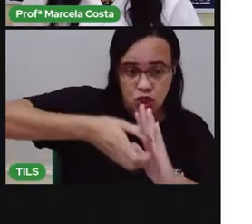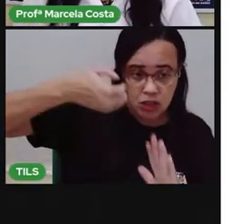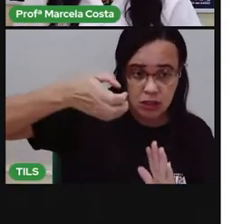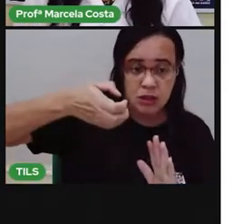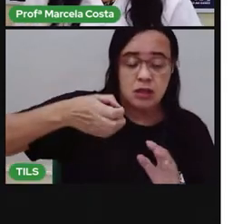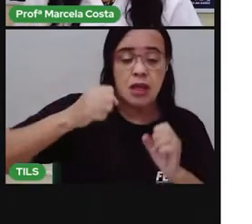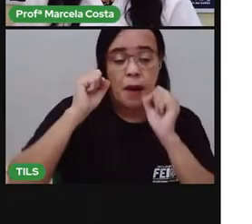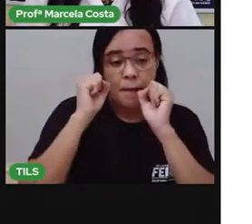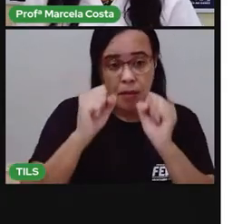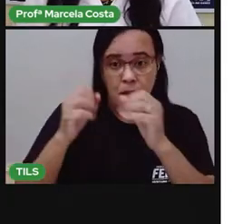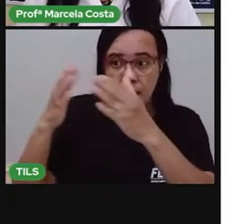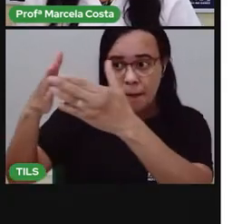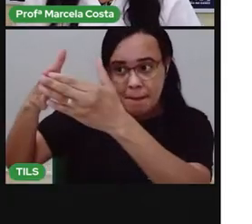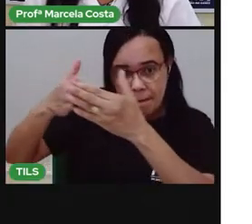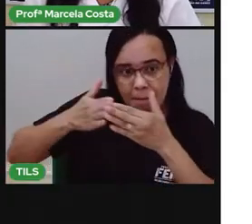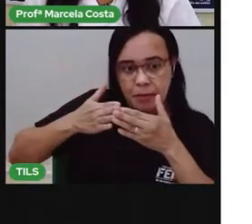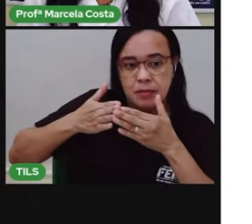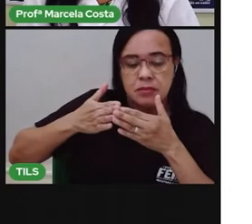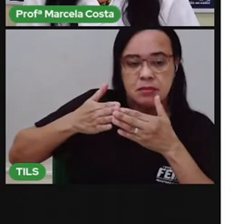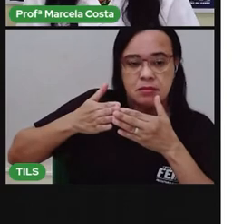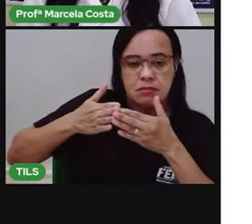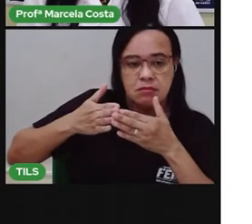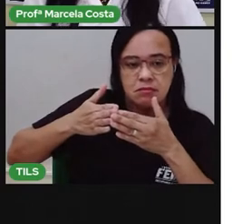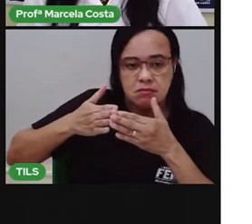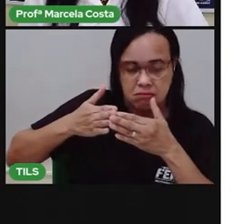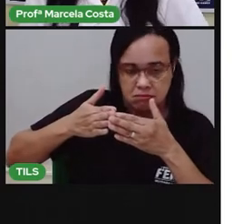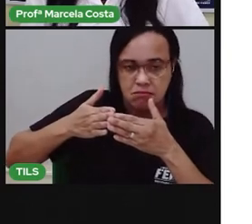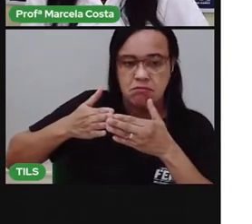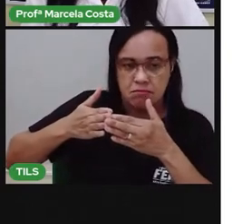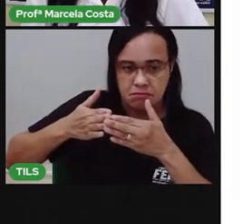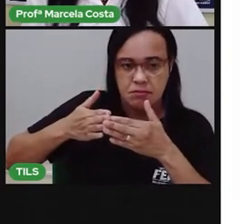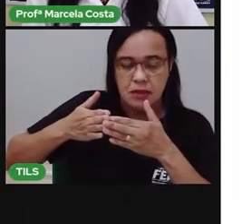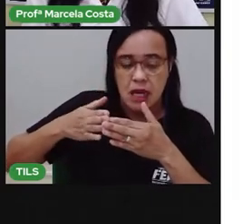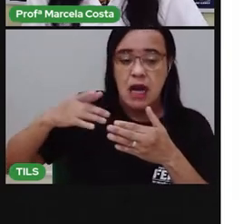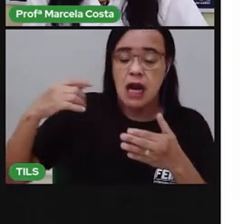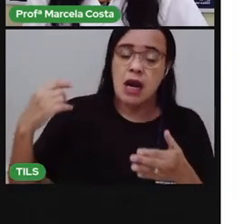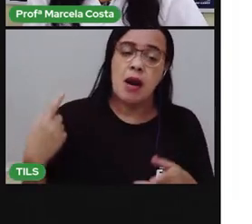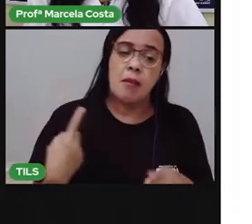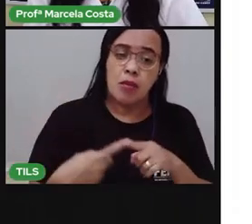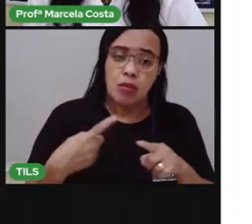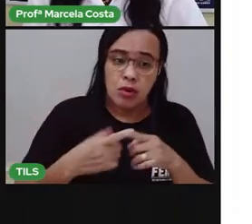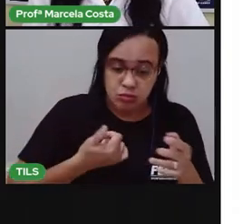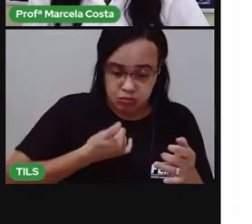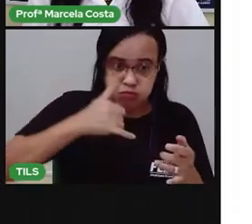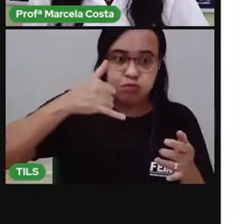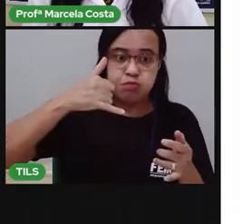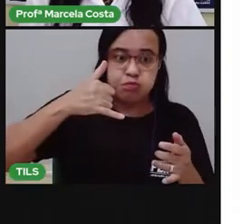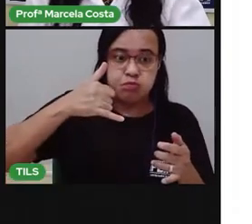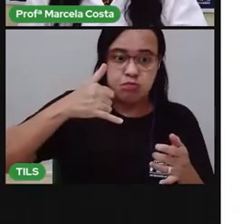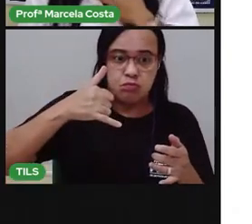um adulto. Porque você pode ter um choque elétrico.